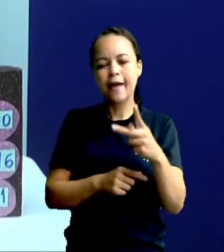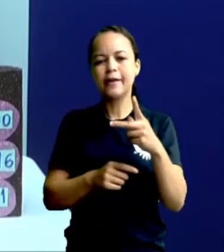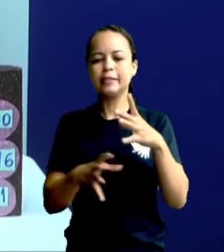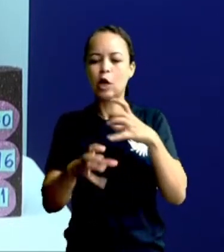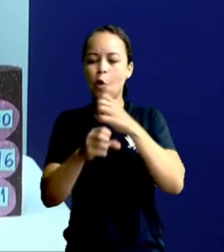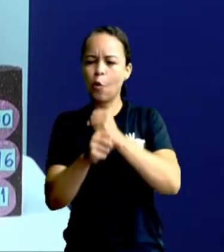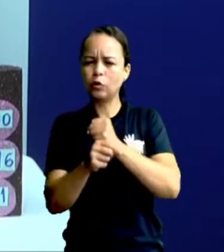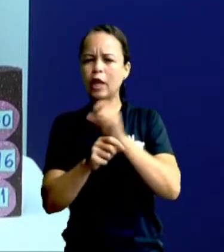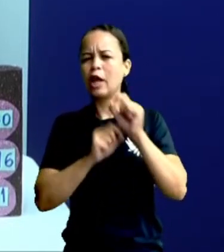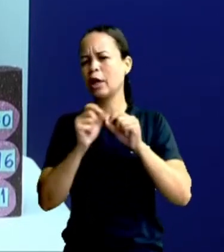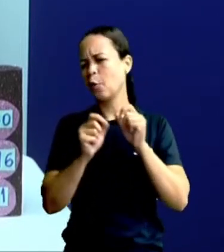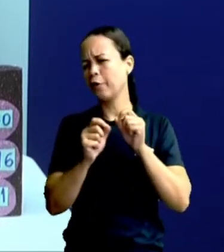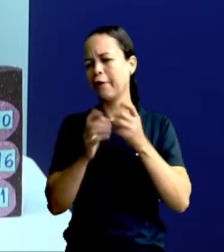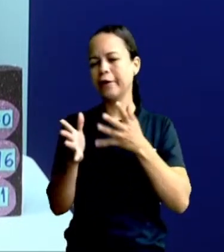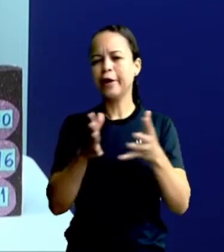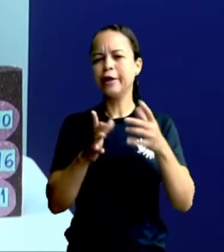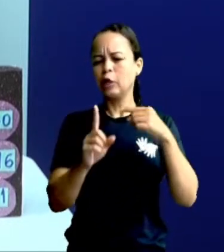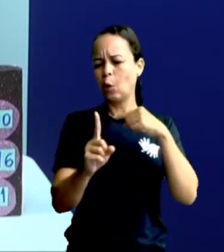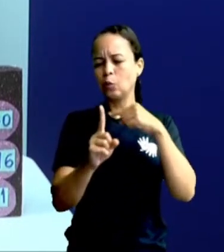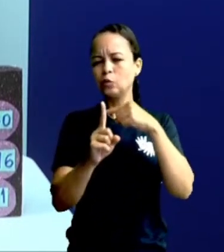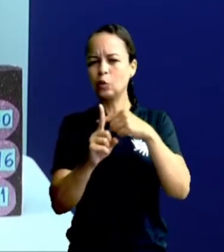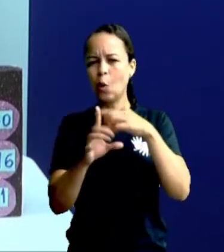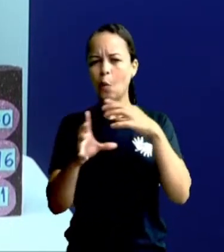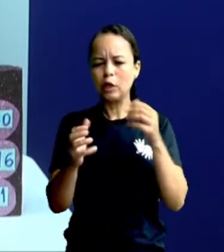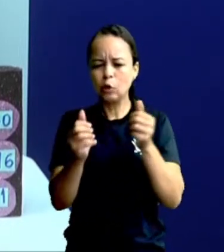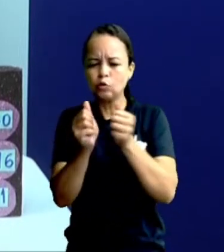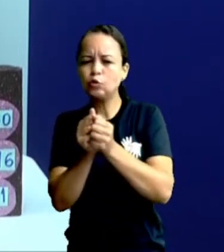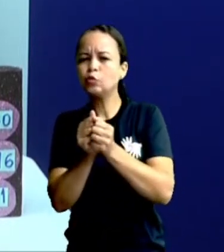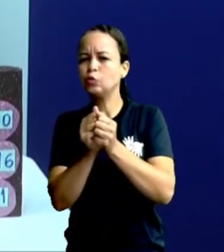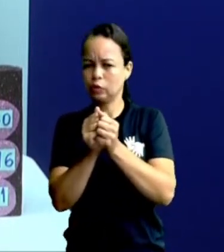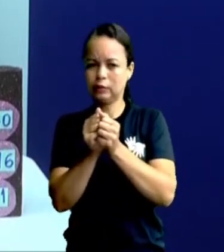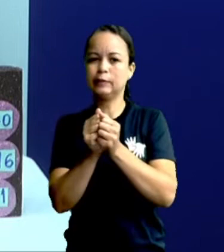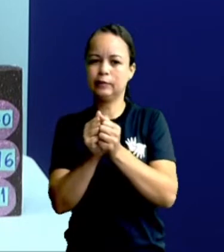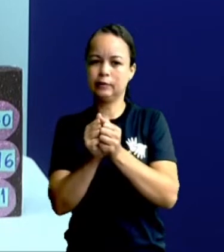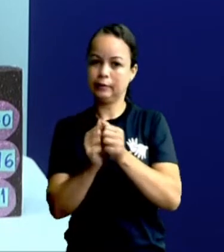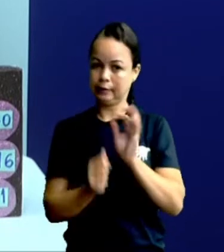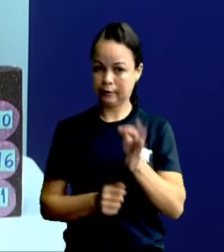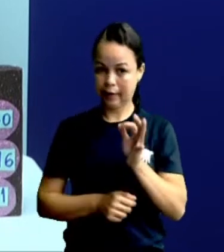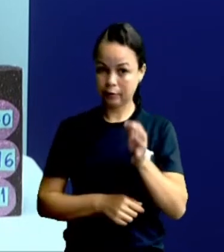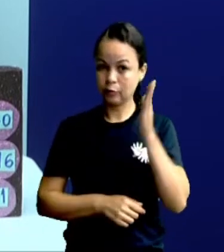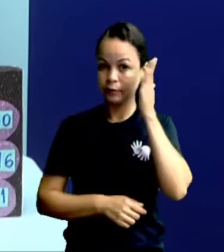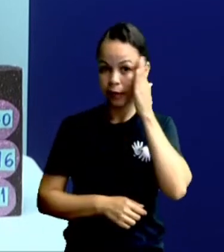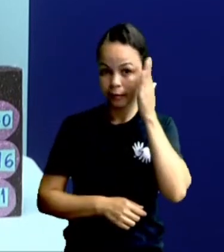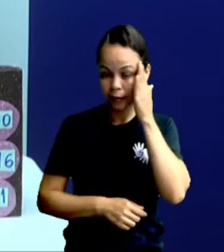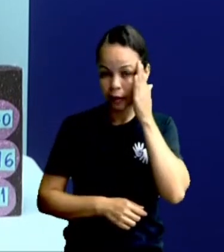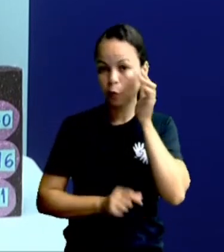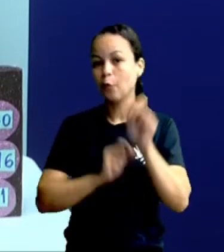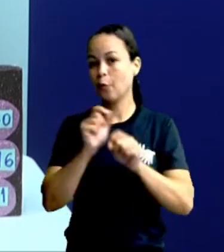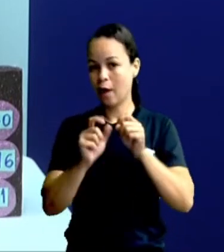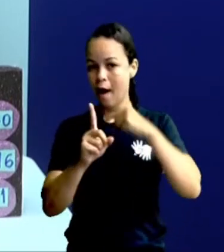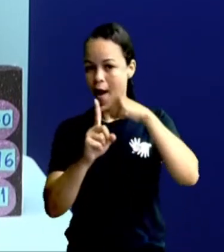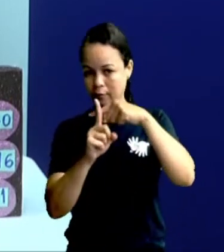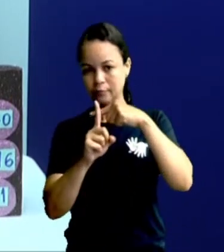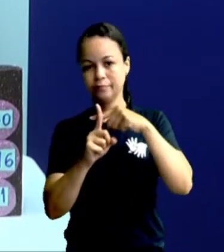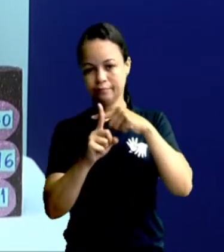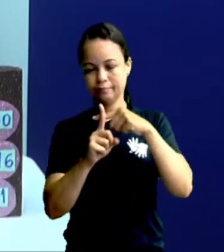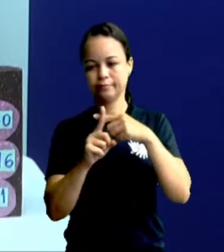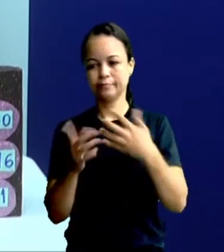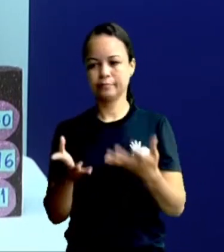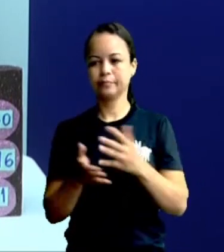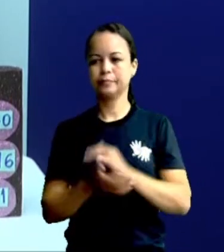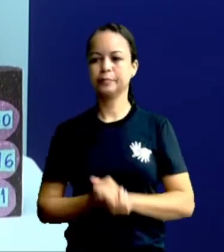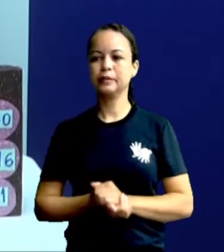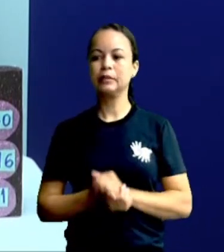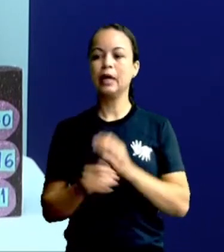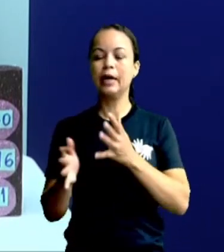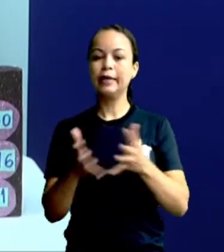que ela quer? Que eu junte? Que eu some? Certinho até aí? Entenderam o que é adição? Então, vamos